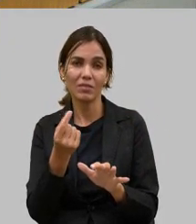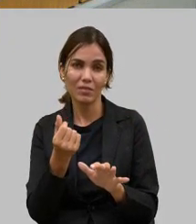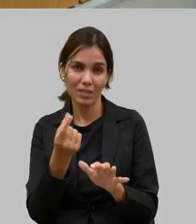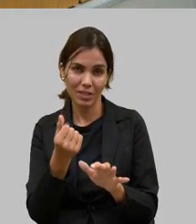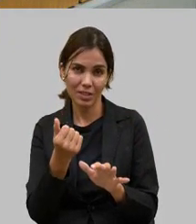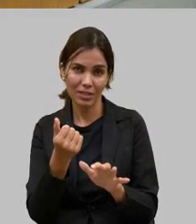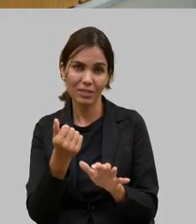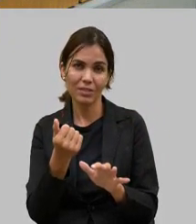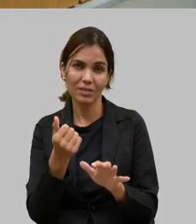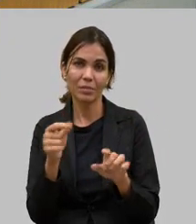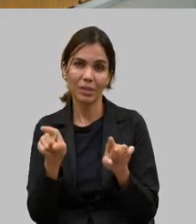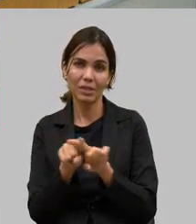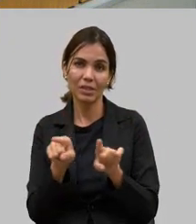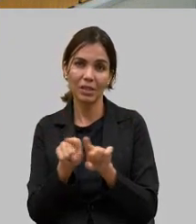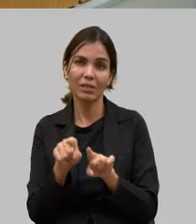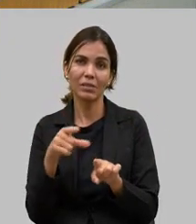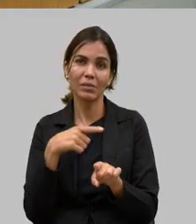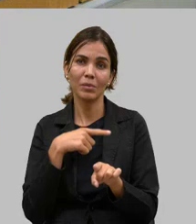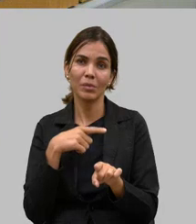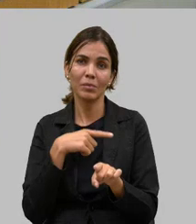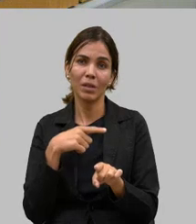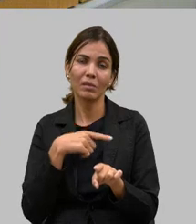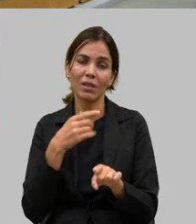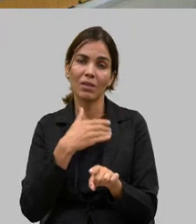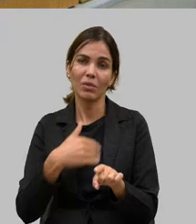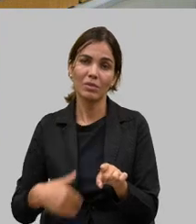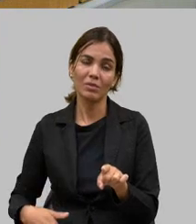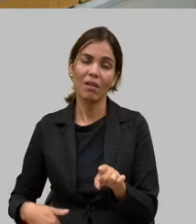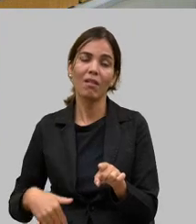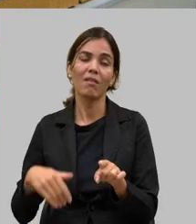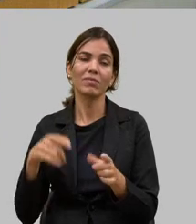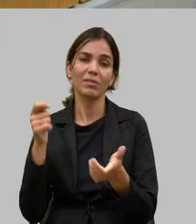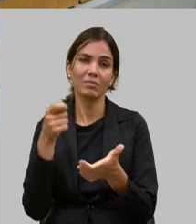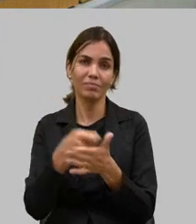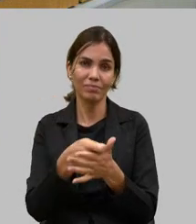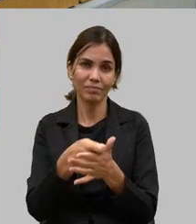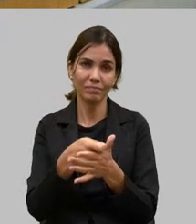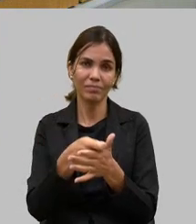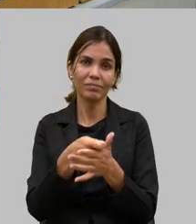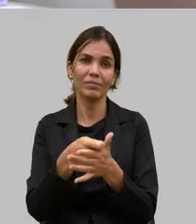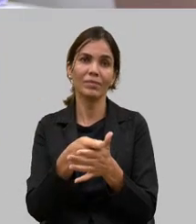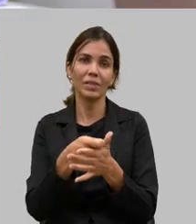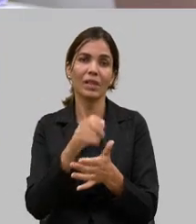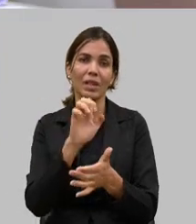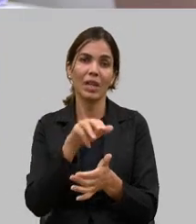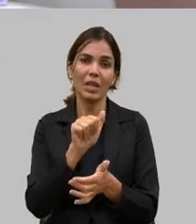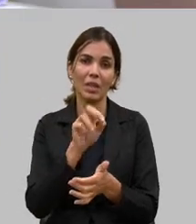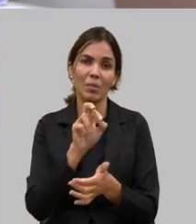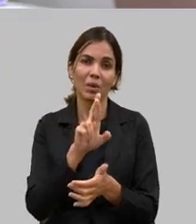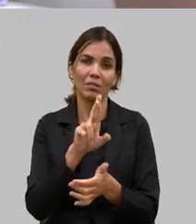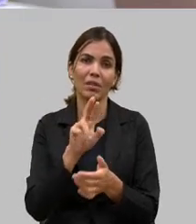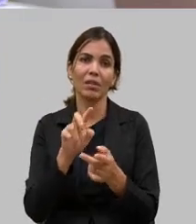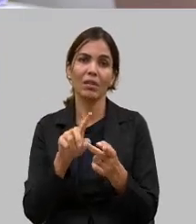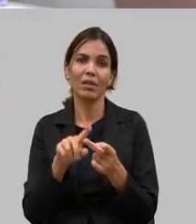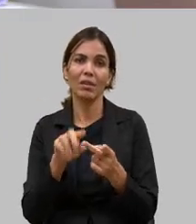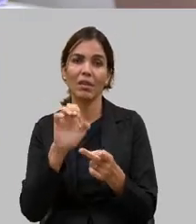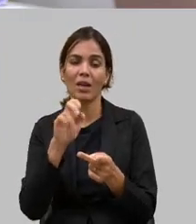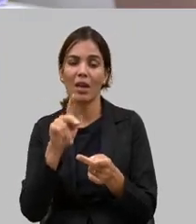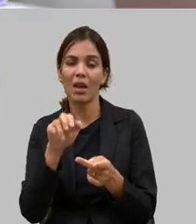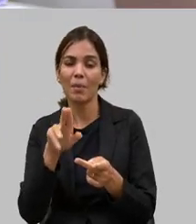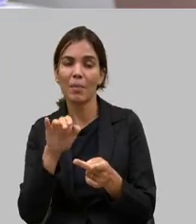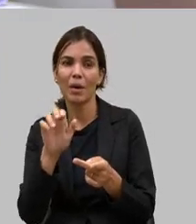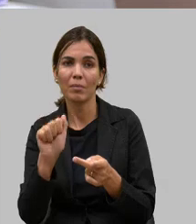pelo Estado tanto da Emater quanto do IMA quanto da Epamig mas nesse ponto o apoio tem sido dado e aí eu